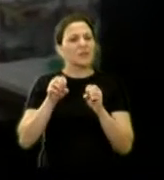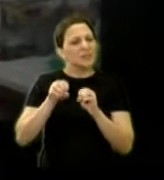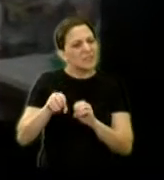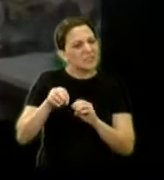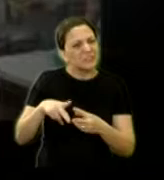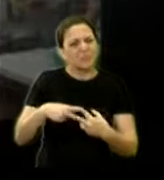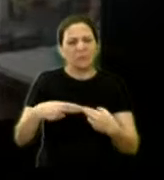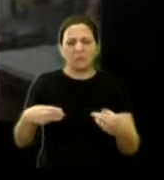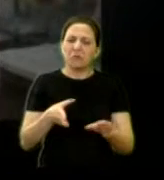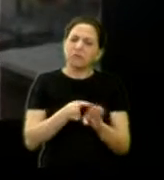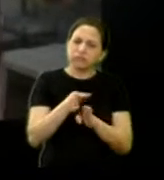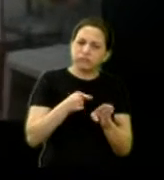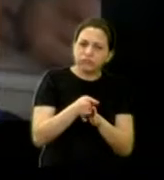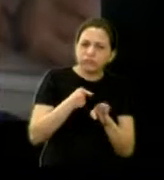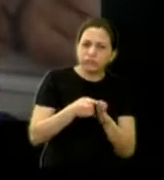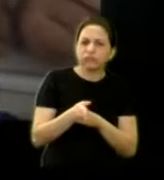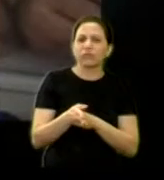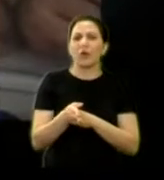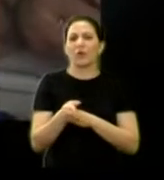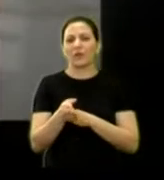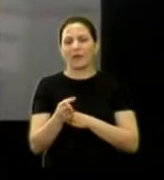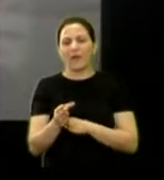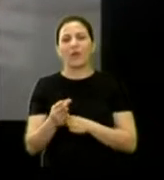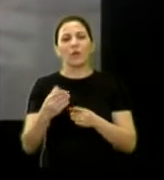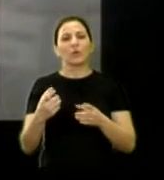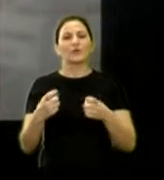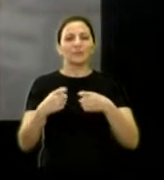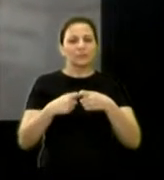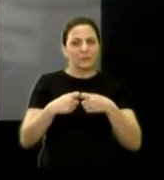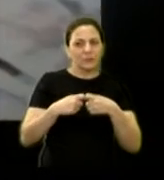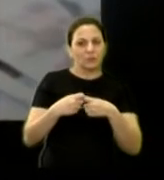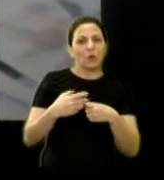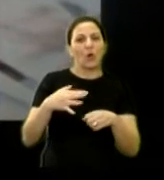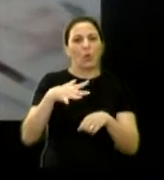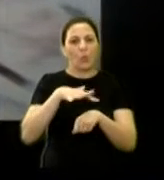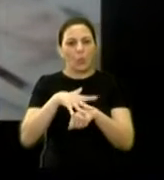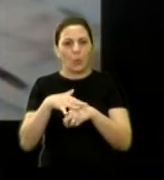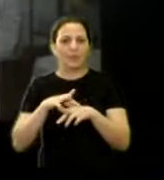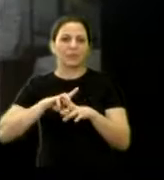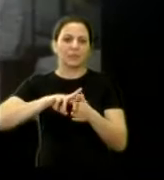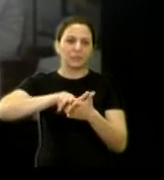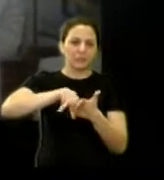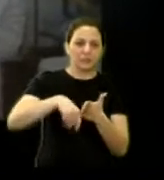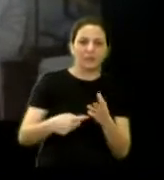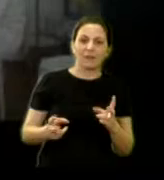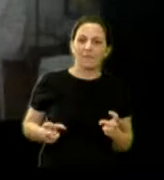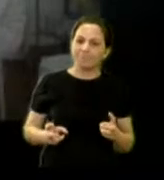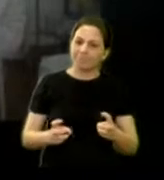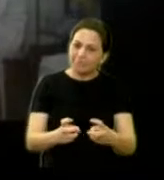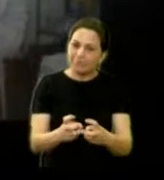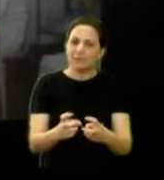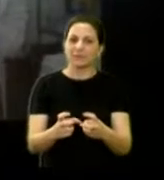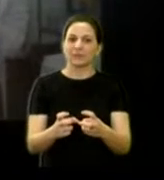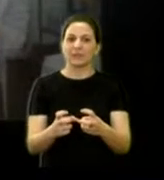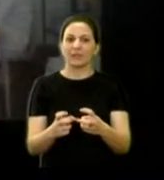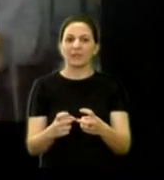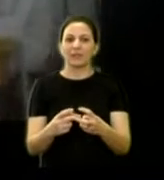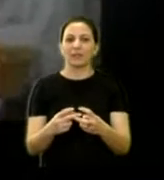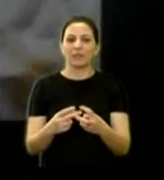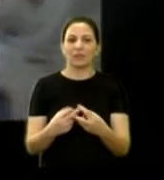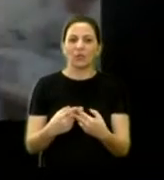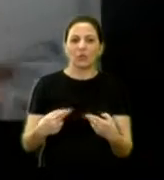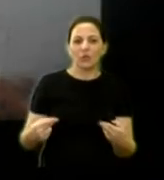só de orientação. Tem orientação sexual, doenças parasitárias, prevenção do câncer, fitoterapia,